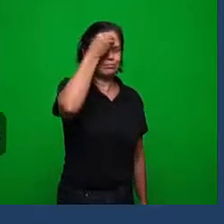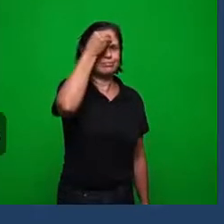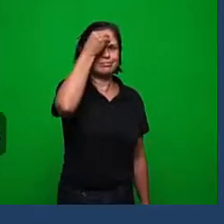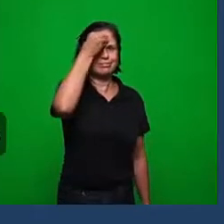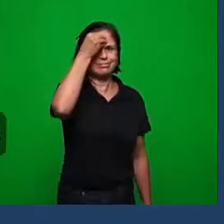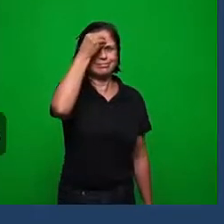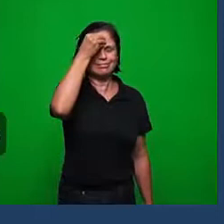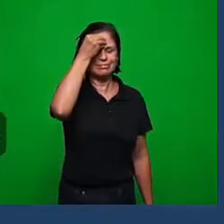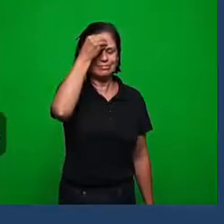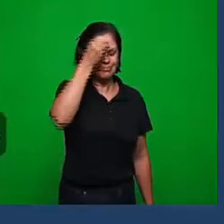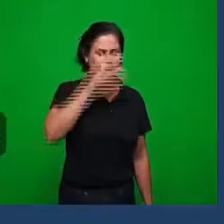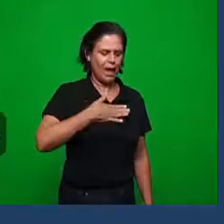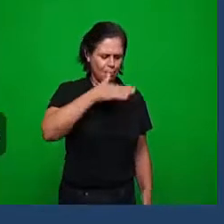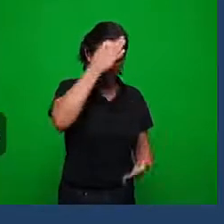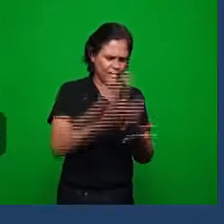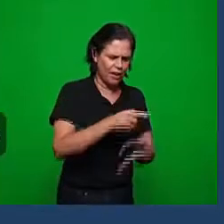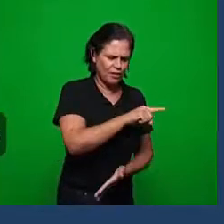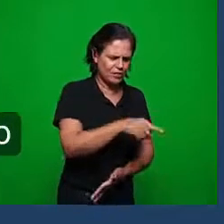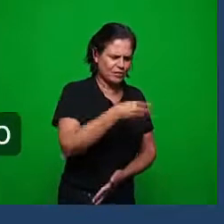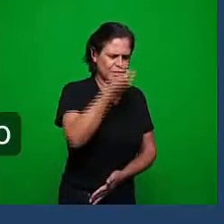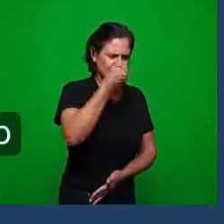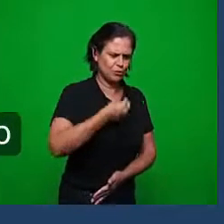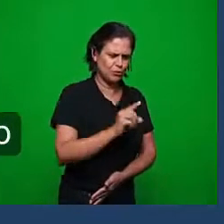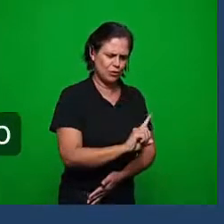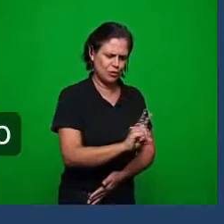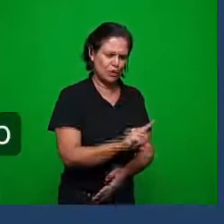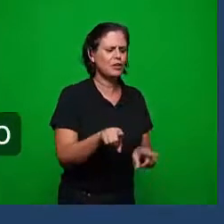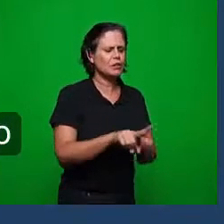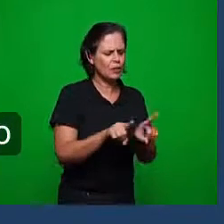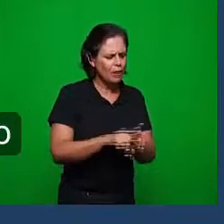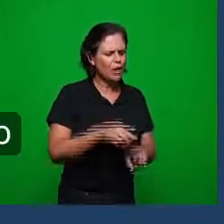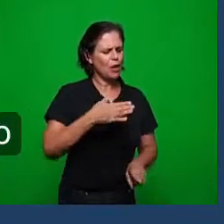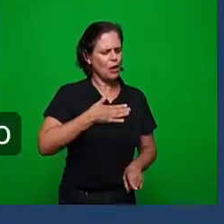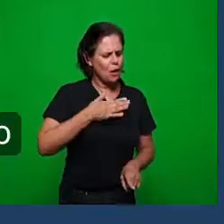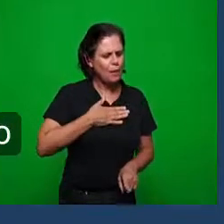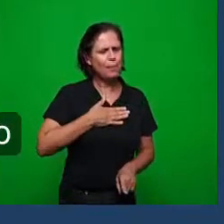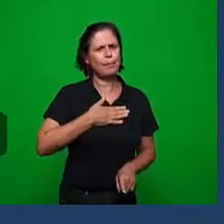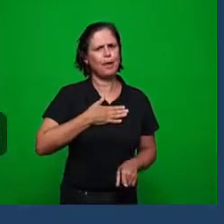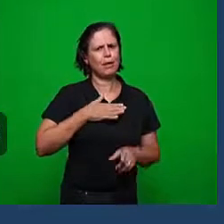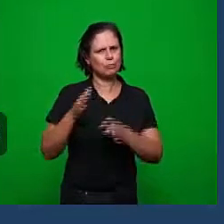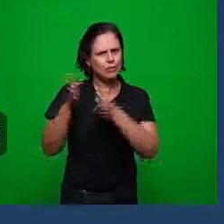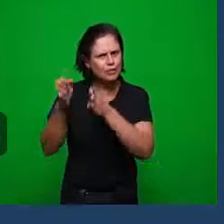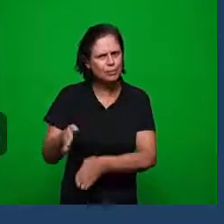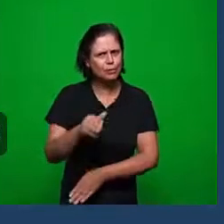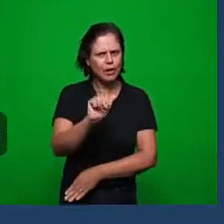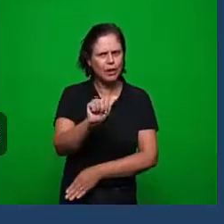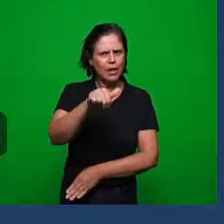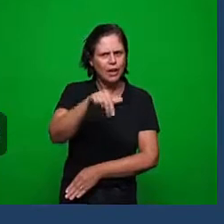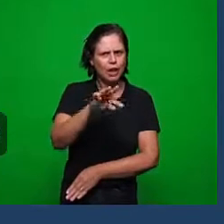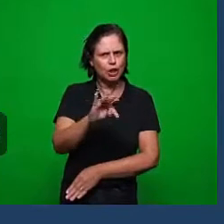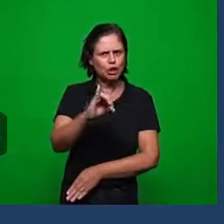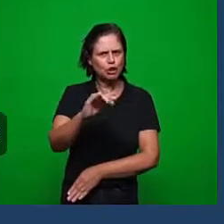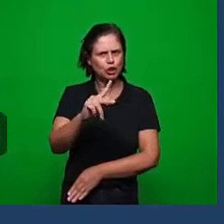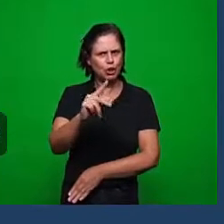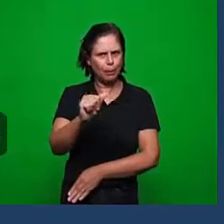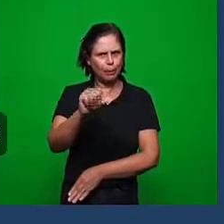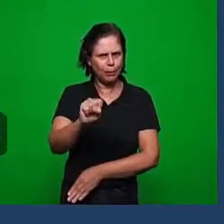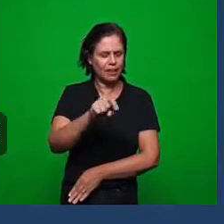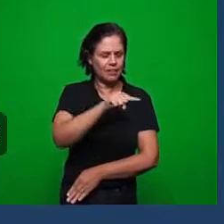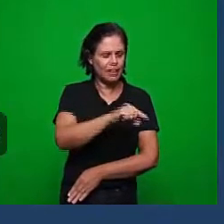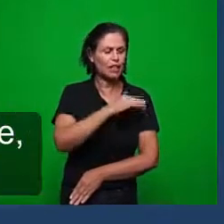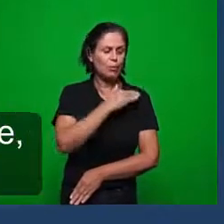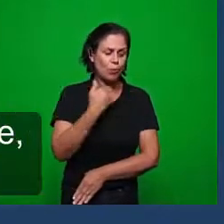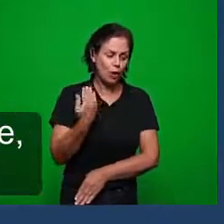e não negaste a minha fé ainda nos dias de antipas minha fiel testemunha o qual foi morto entre vós onde